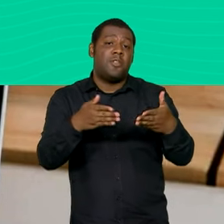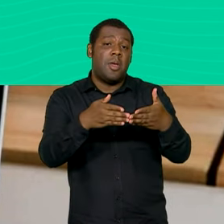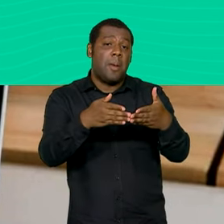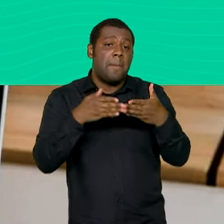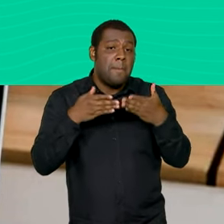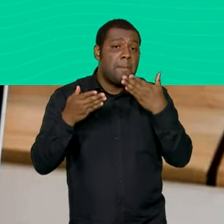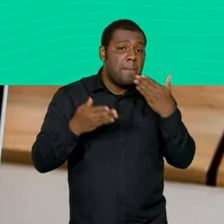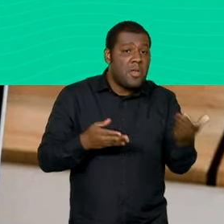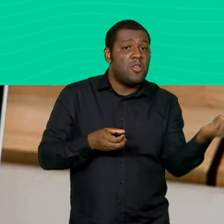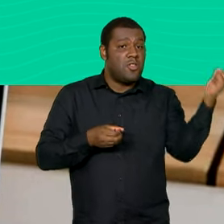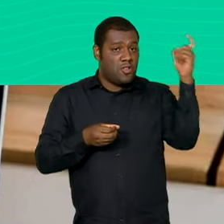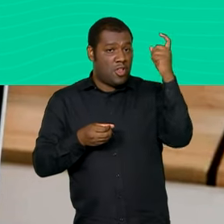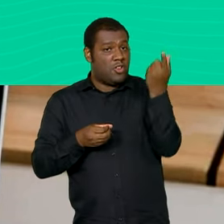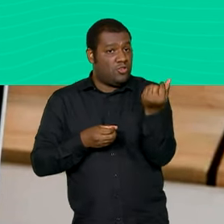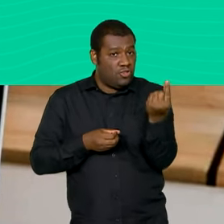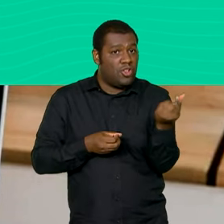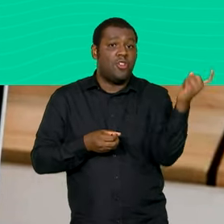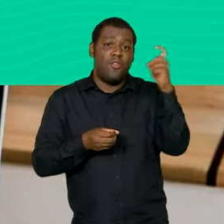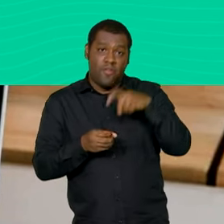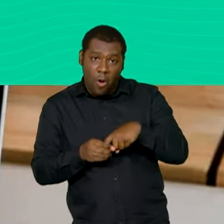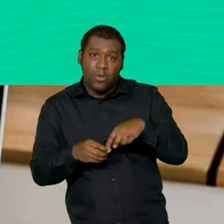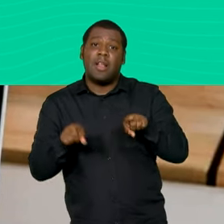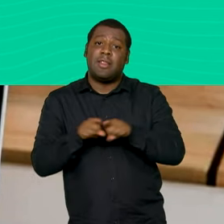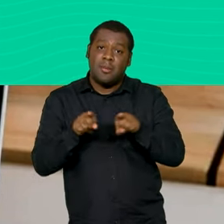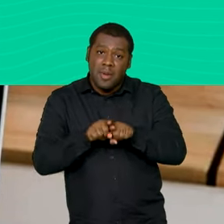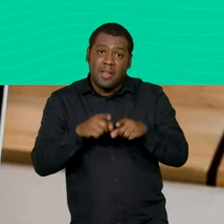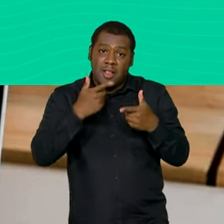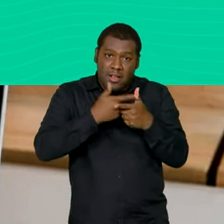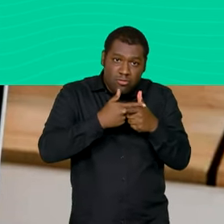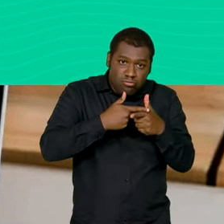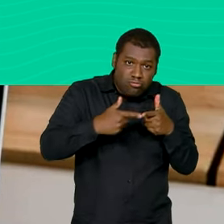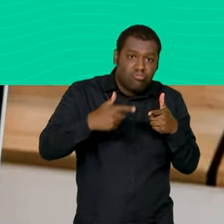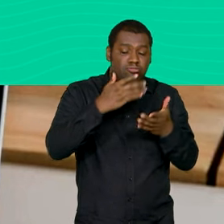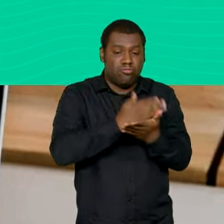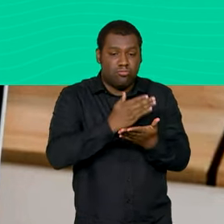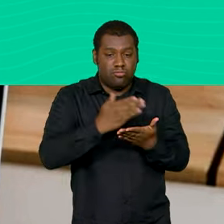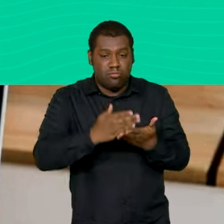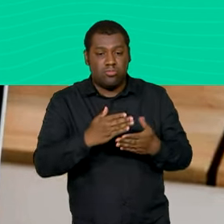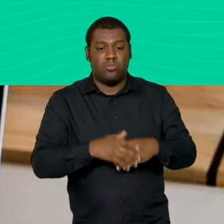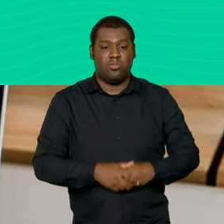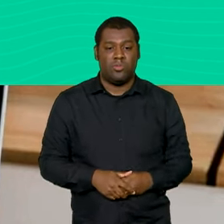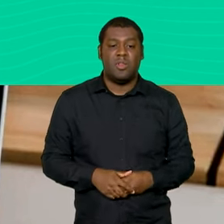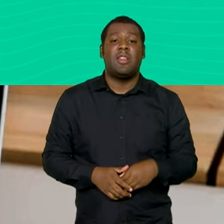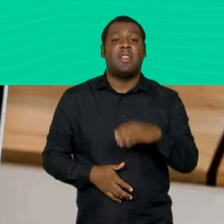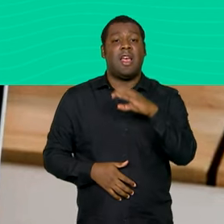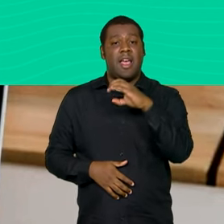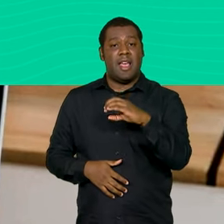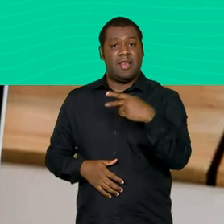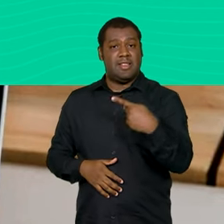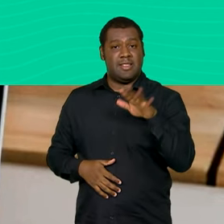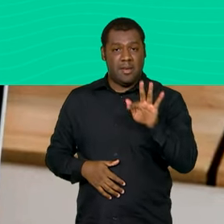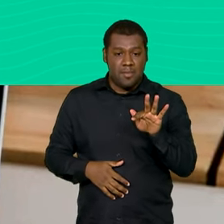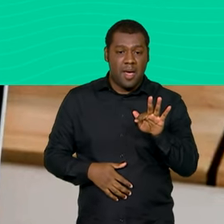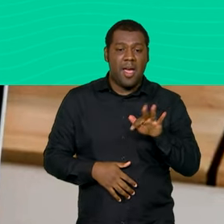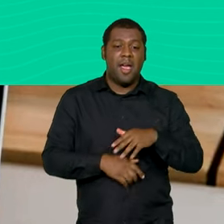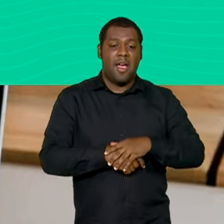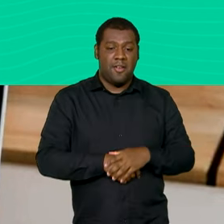e parcelamentos. Outra mudança é o uso do CPF como identificador único do trabalhador,